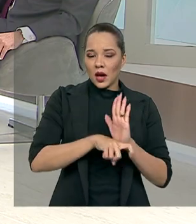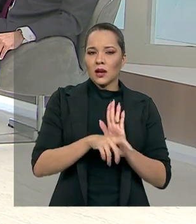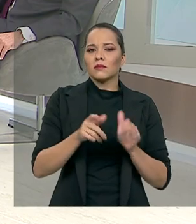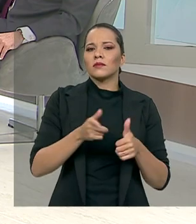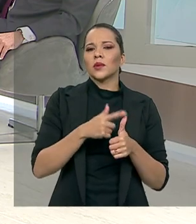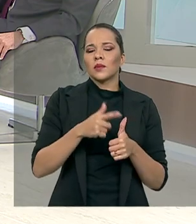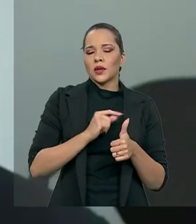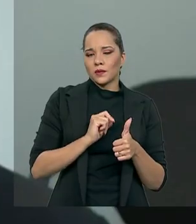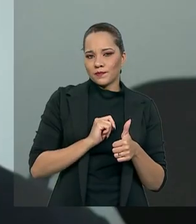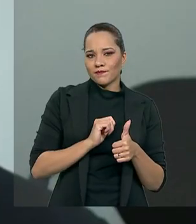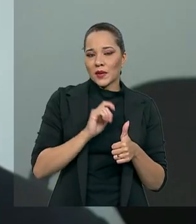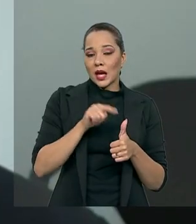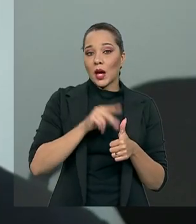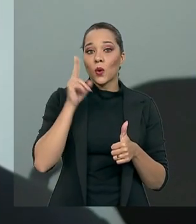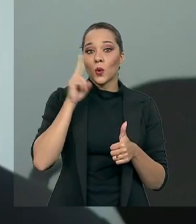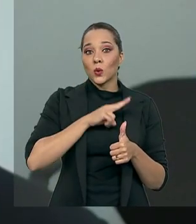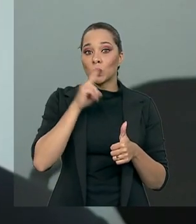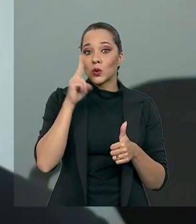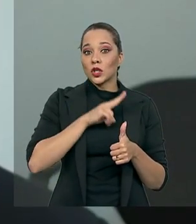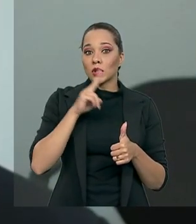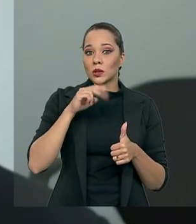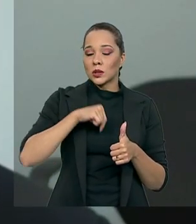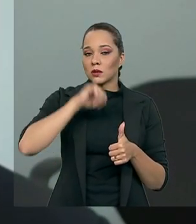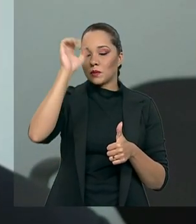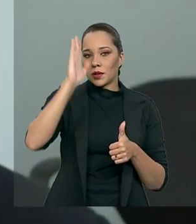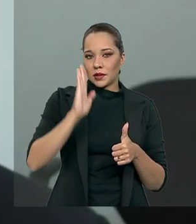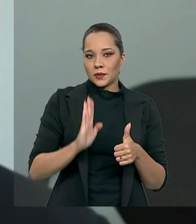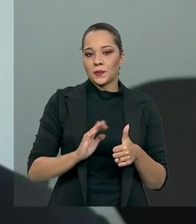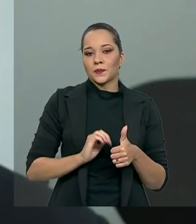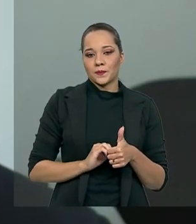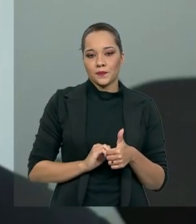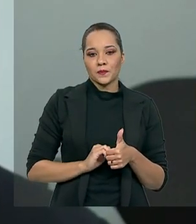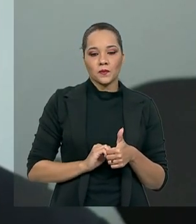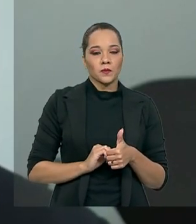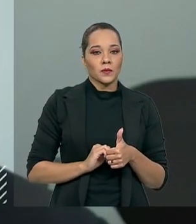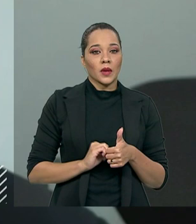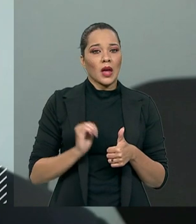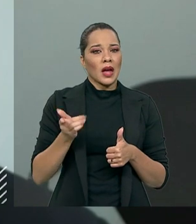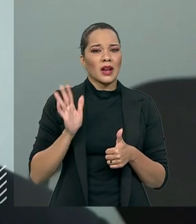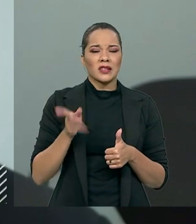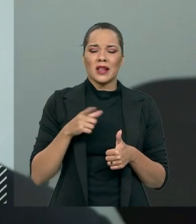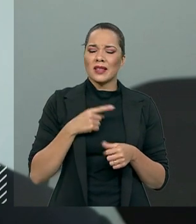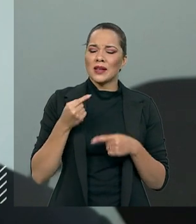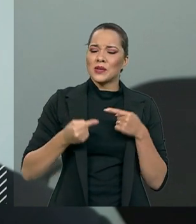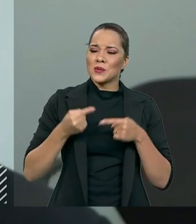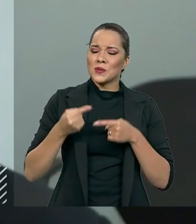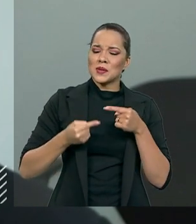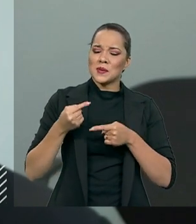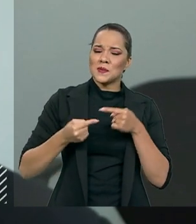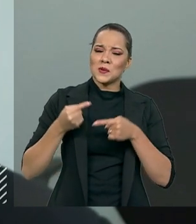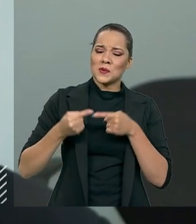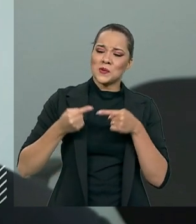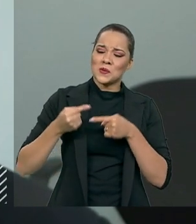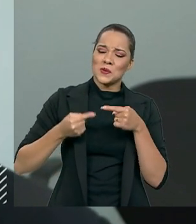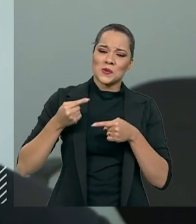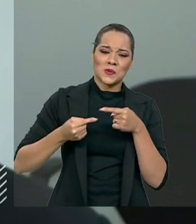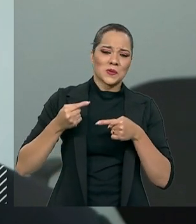é uma urgência no Brasil. Ela vem sendo discutida há